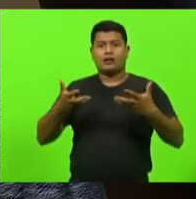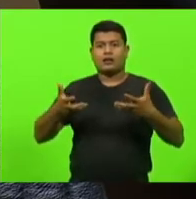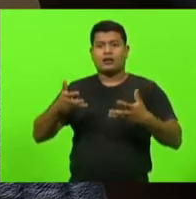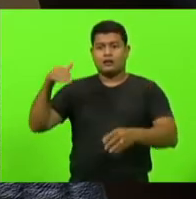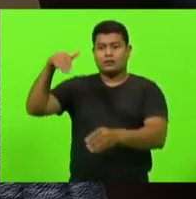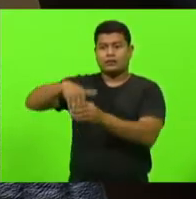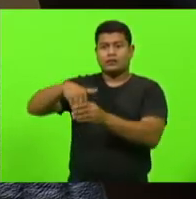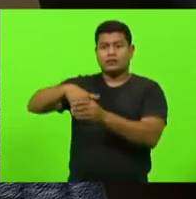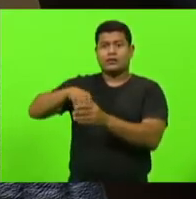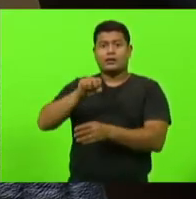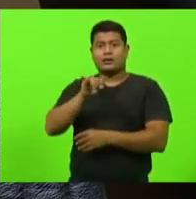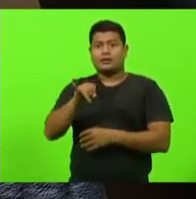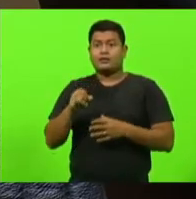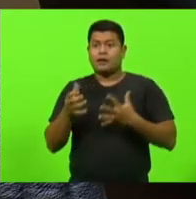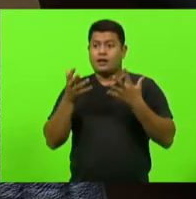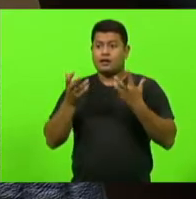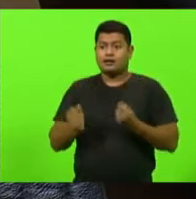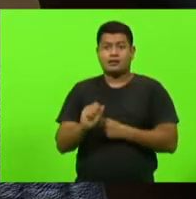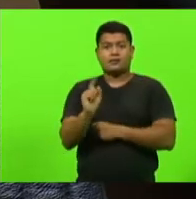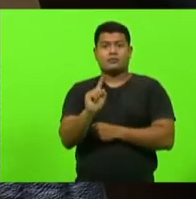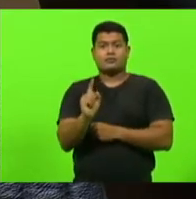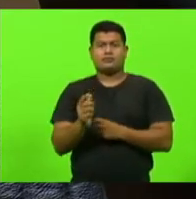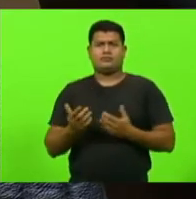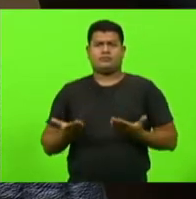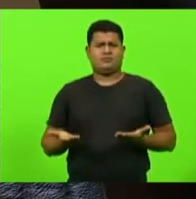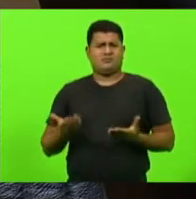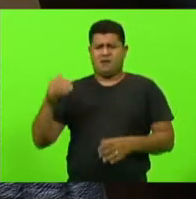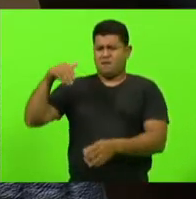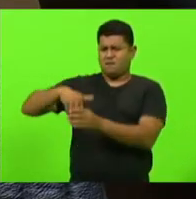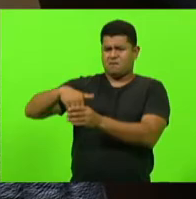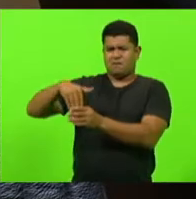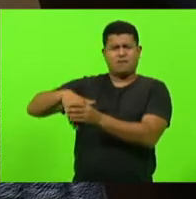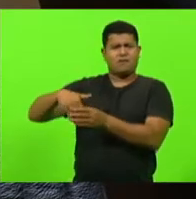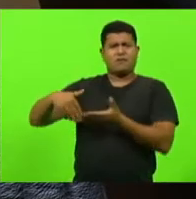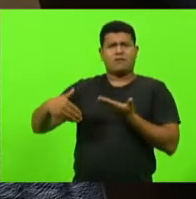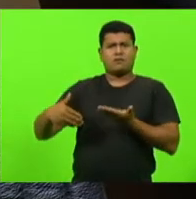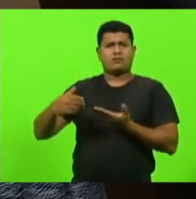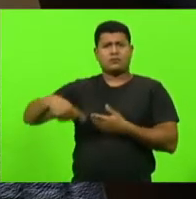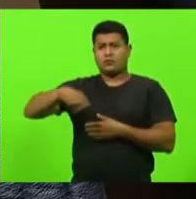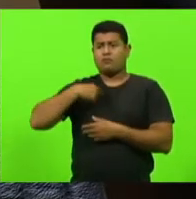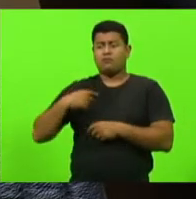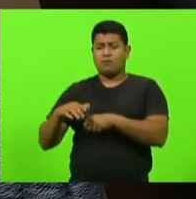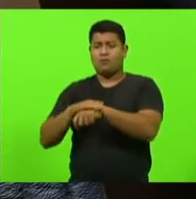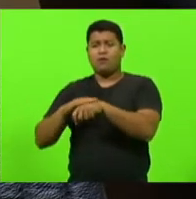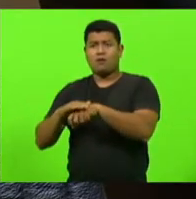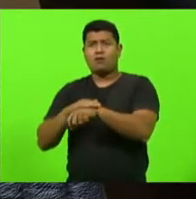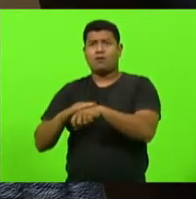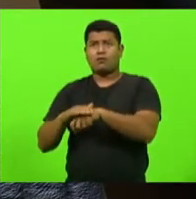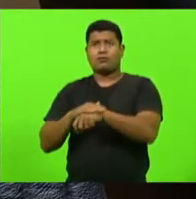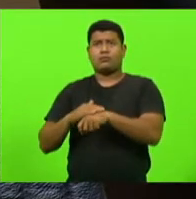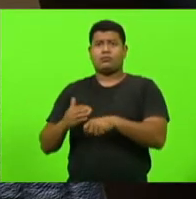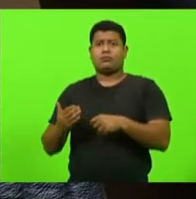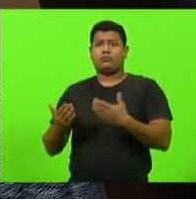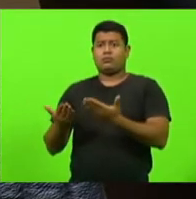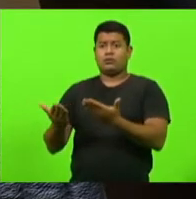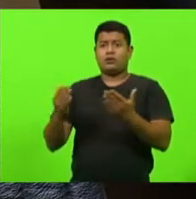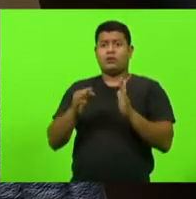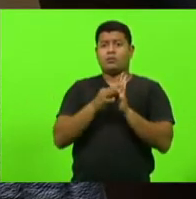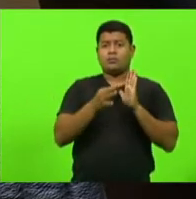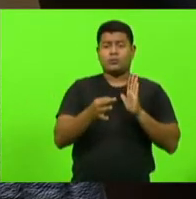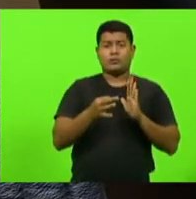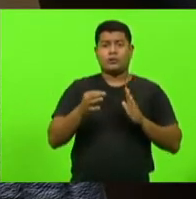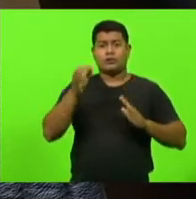vai seguir o decreto ou não, dizendo aqui na nota que vamos conversar e ouvir os pontos de vistas e pensar juntos